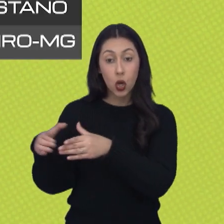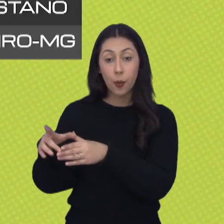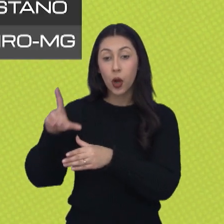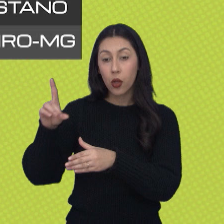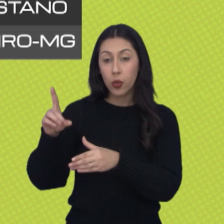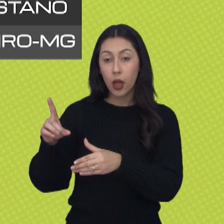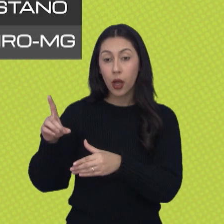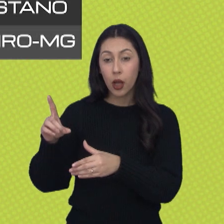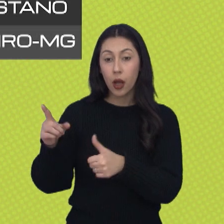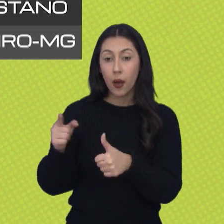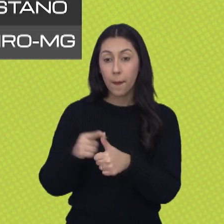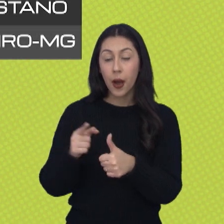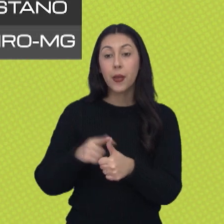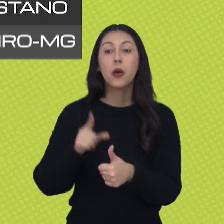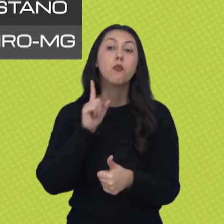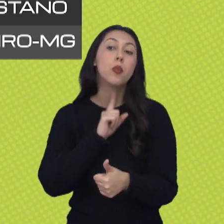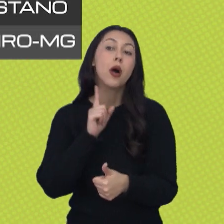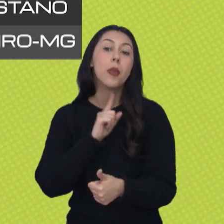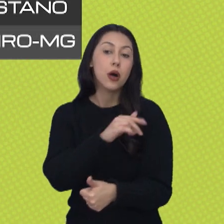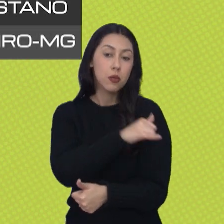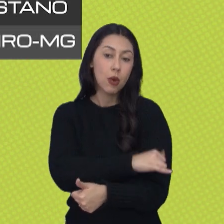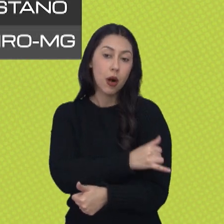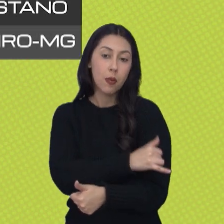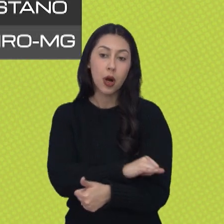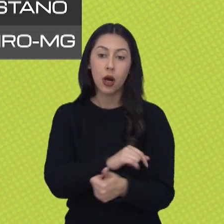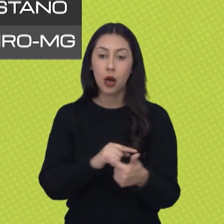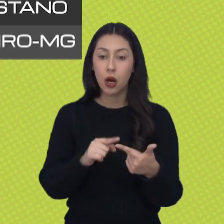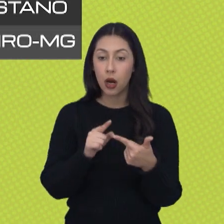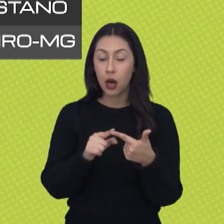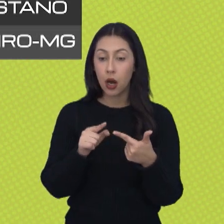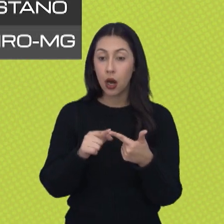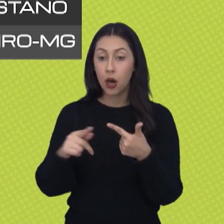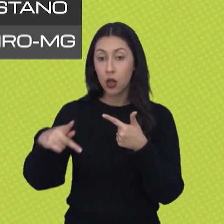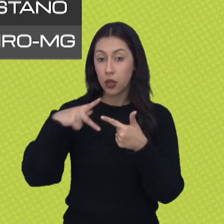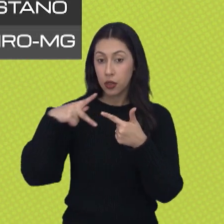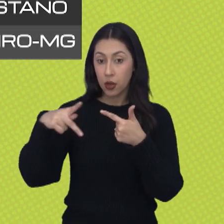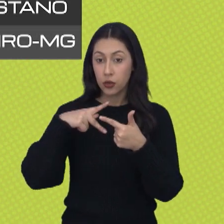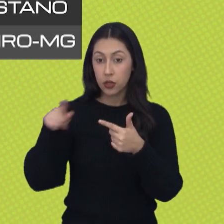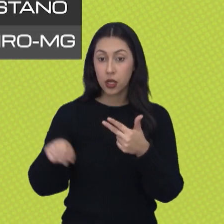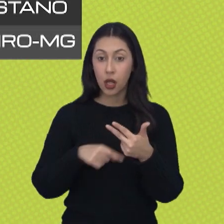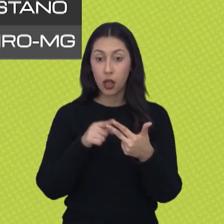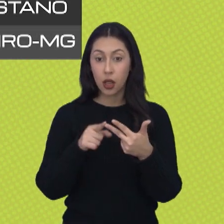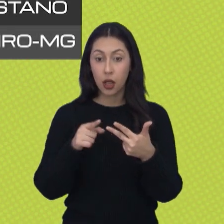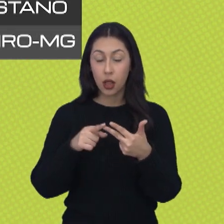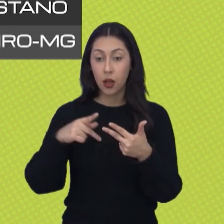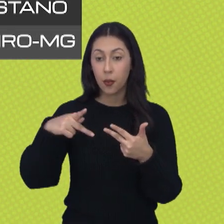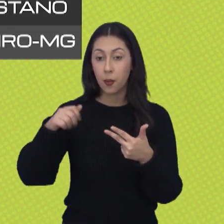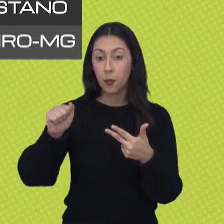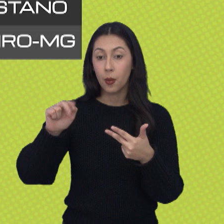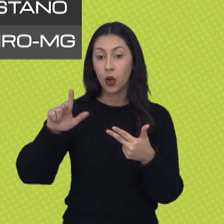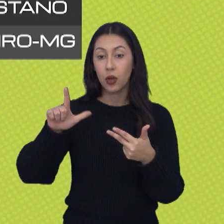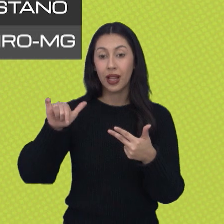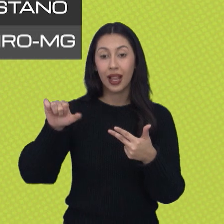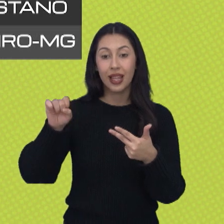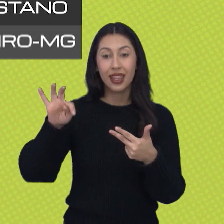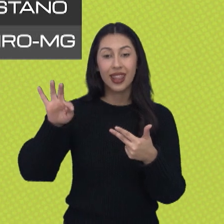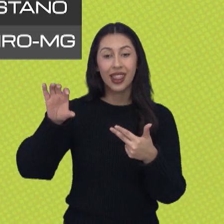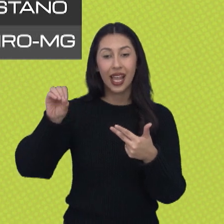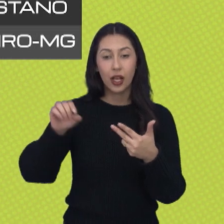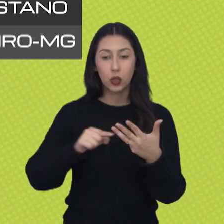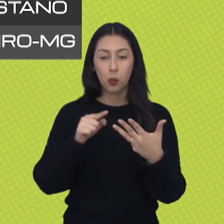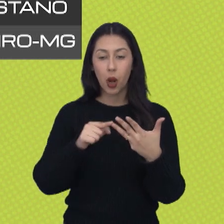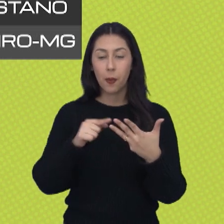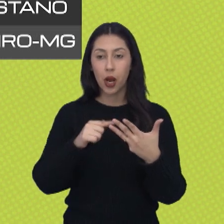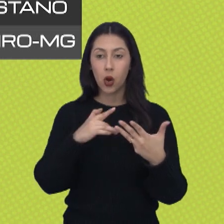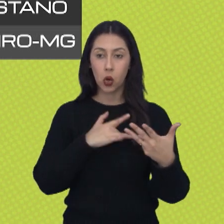primeiro do grupo B, o Flamengo, e o quarto do grupo B, o São José Junto com o segundo do grupo A, o Paulistano, e o terceiro